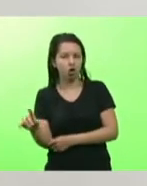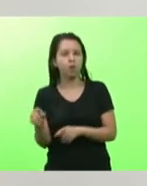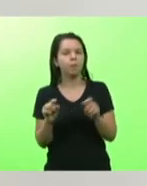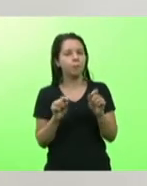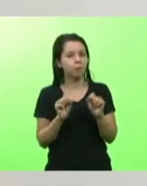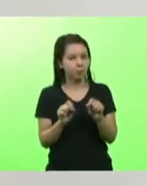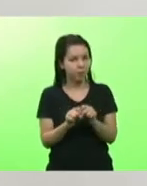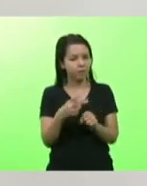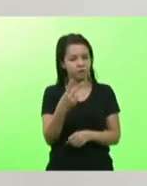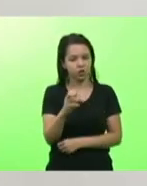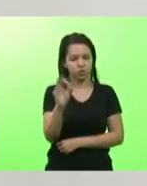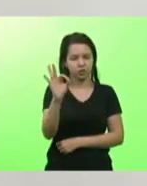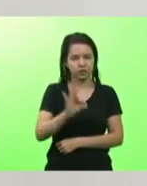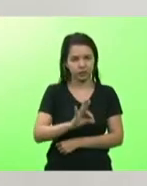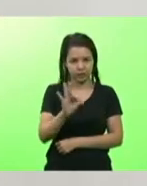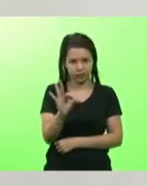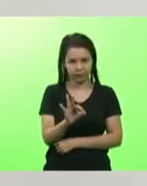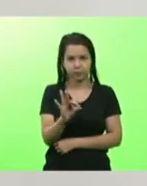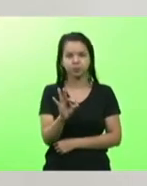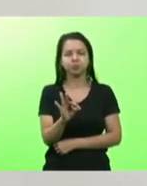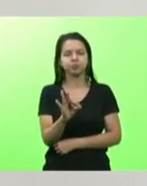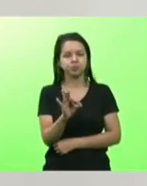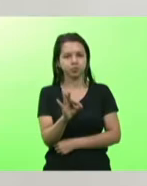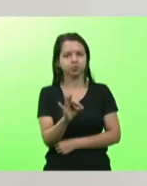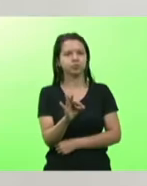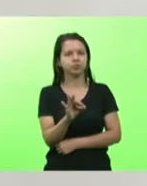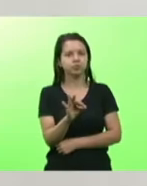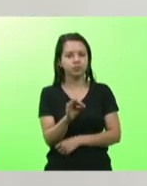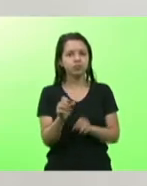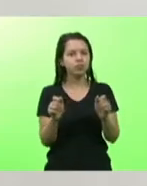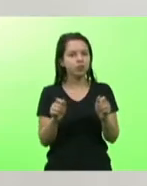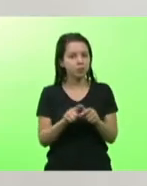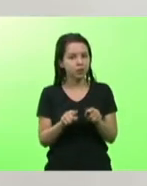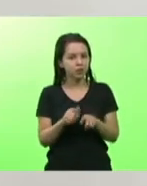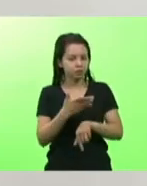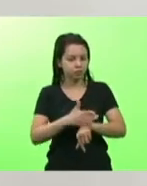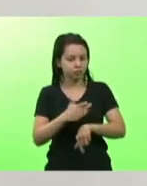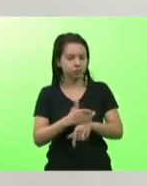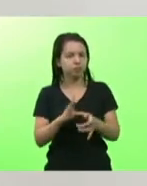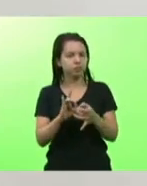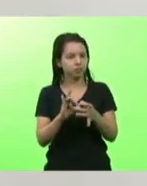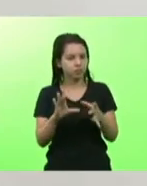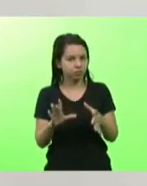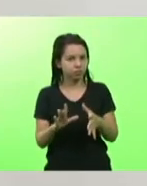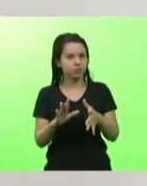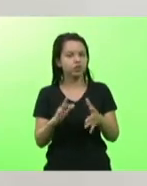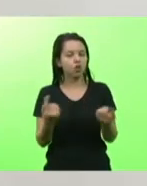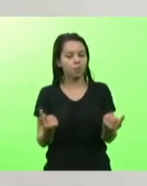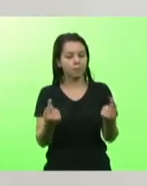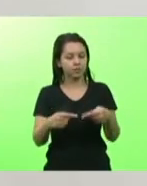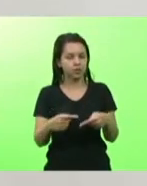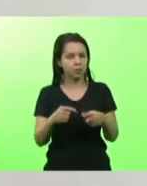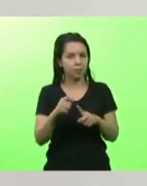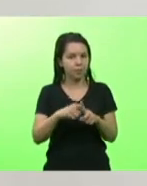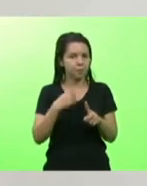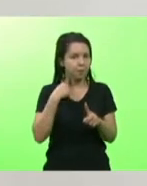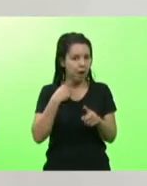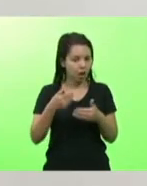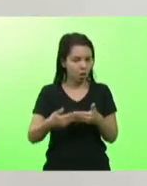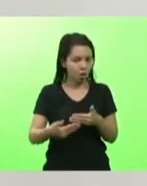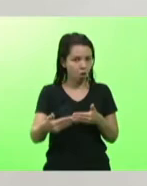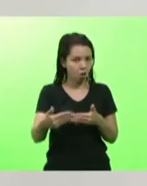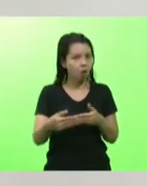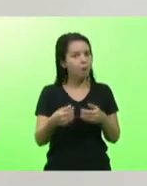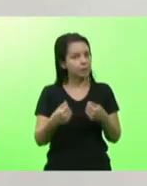capacidade mas já liberando os treinamentos algumas competições a partir de maio agora respeitando logicamente os critérios